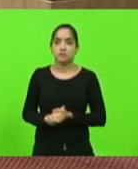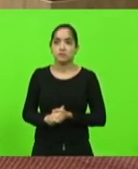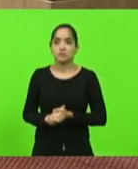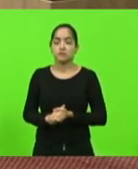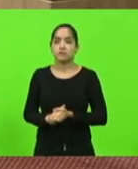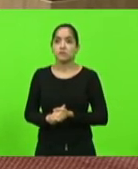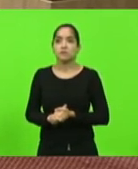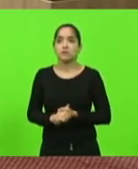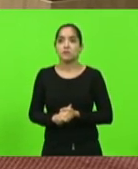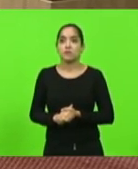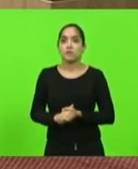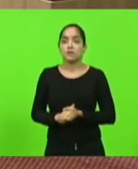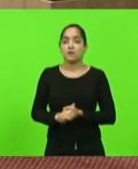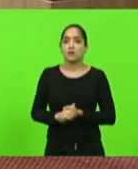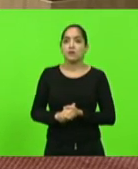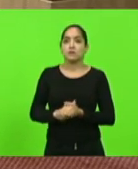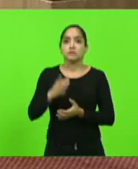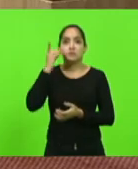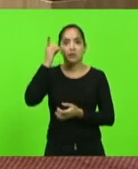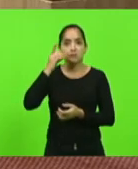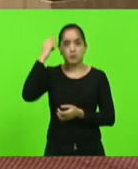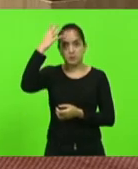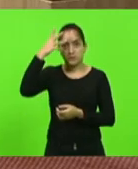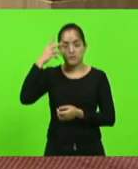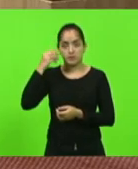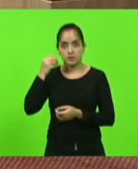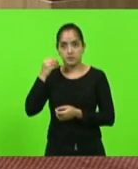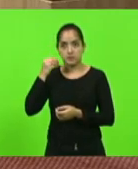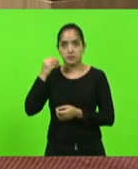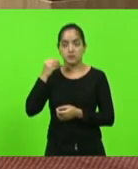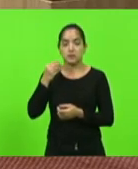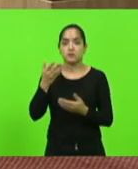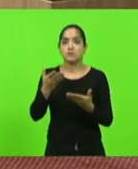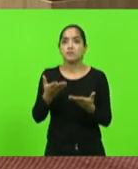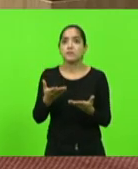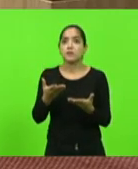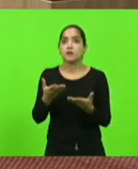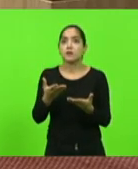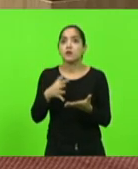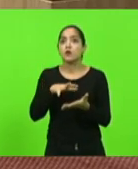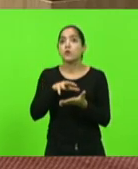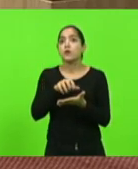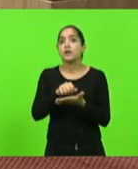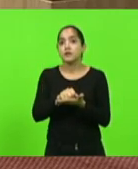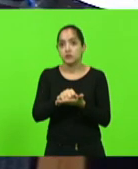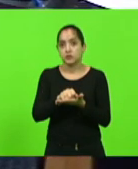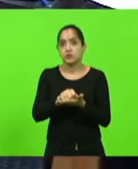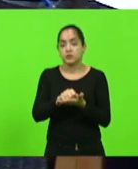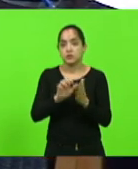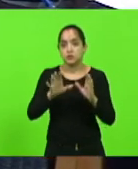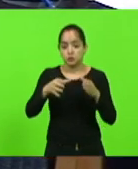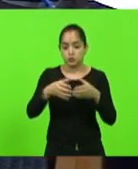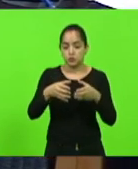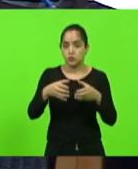quero só, antes da manifestação do nobre colega deputado, fazer o registro dos bombeiros